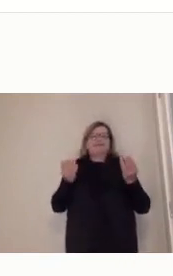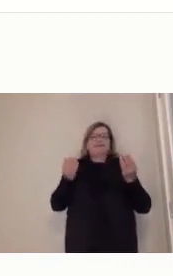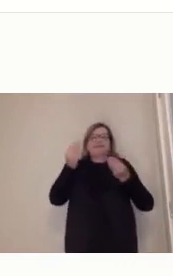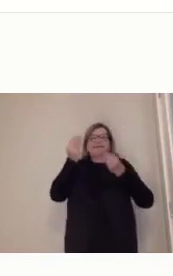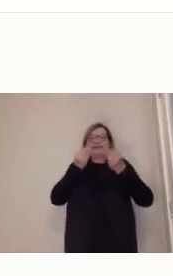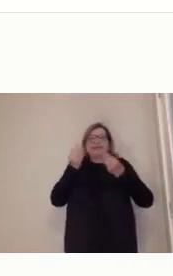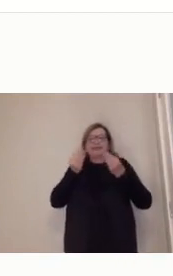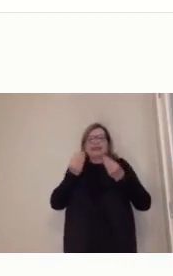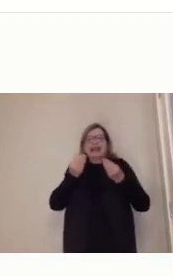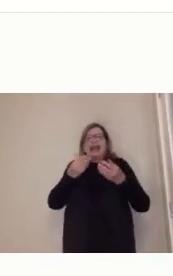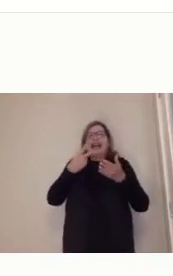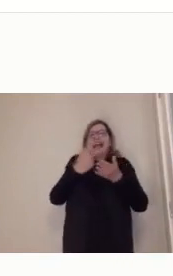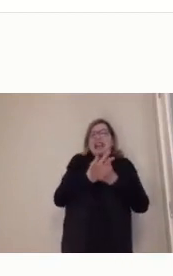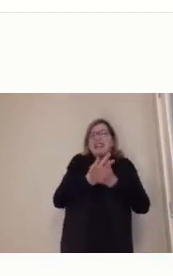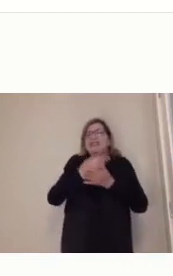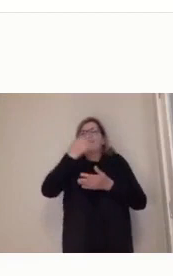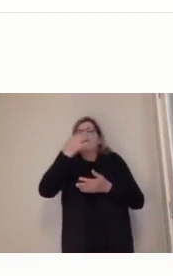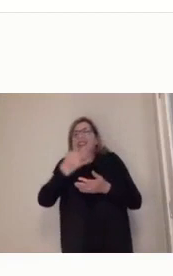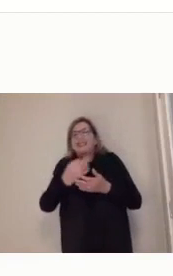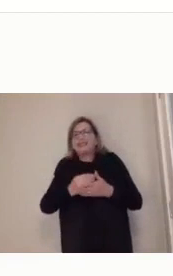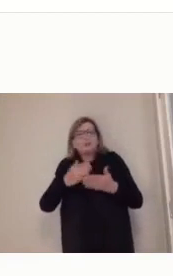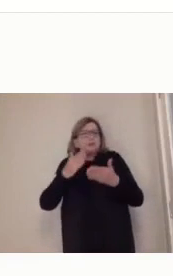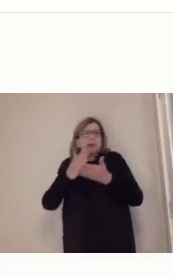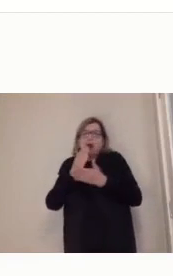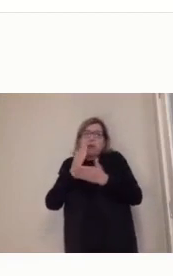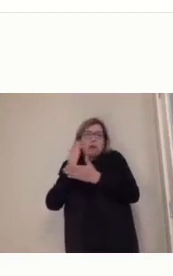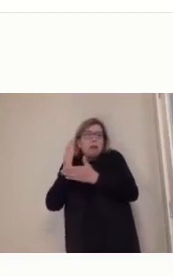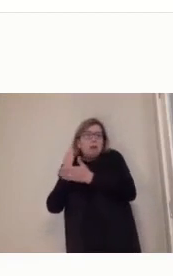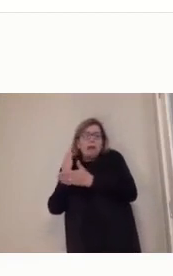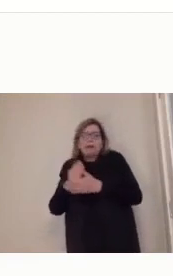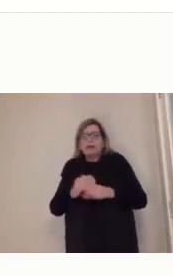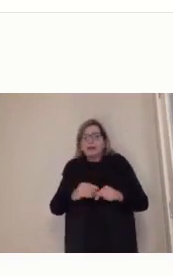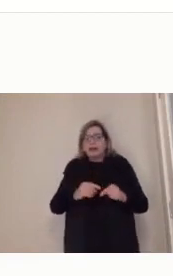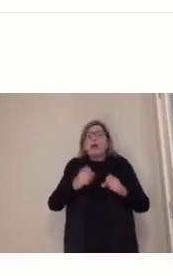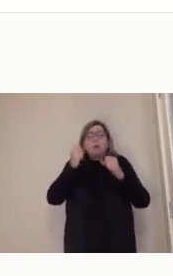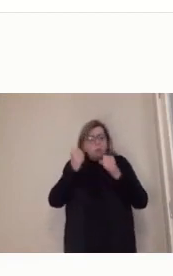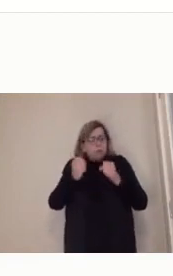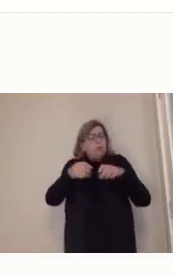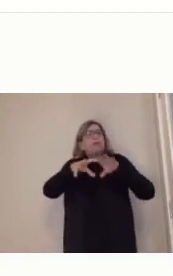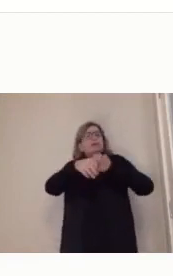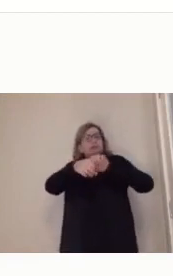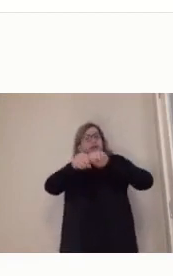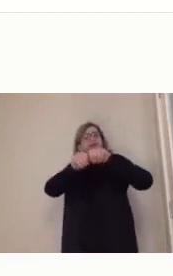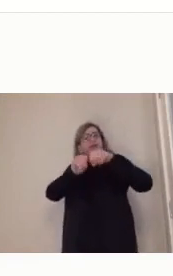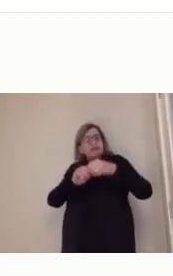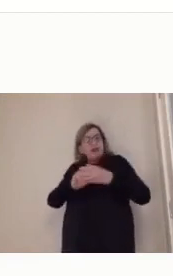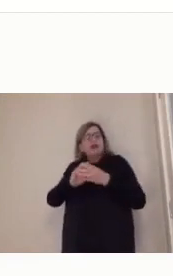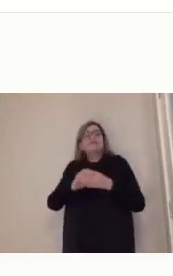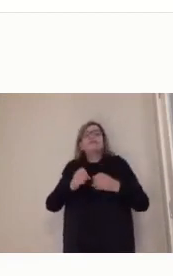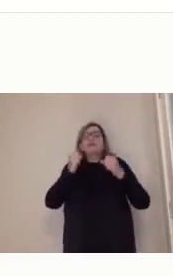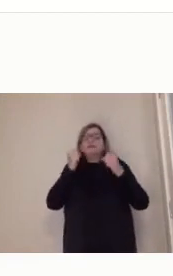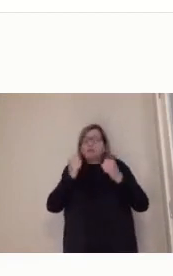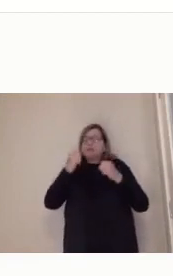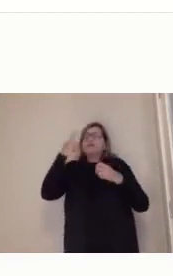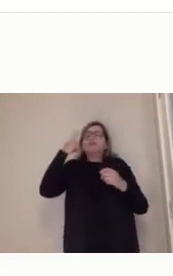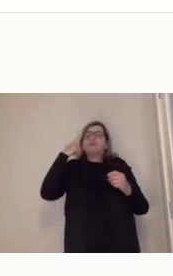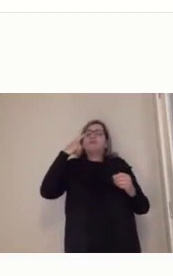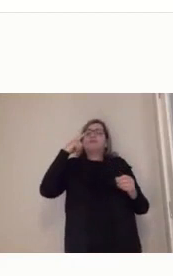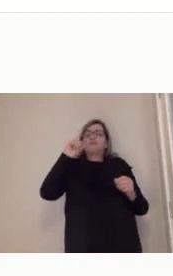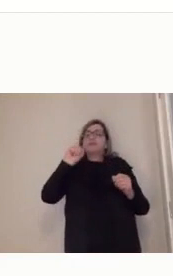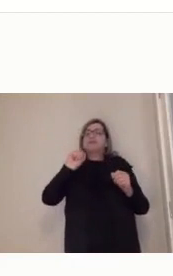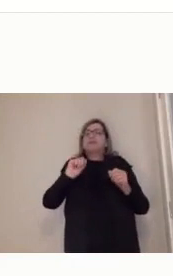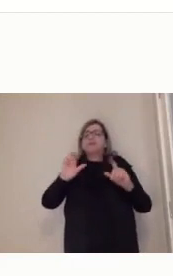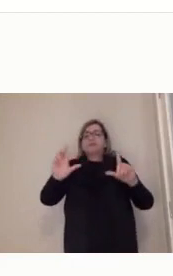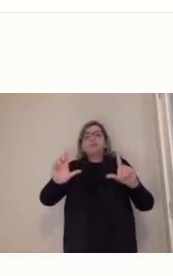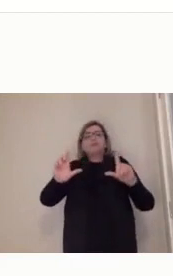curso, pode ser que você consiga obter êxito, mas até quanto a tua aprendizagem aquilo ficou para você, né?